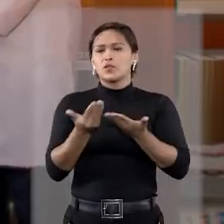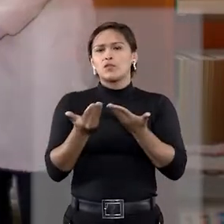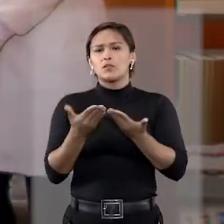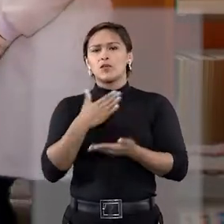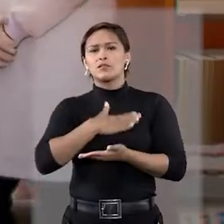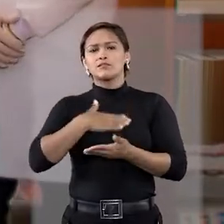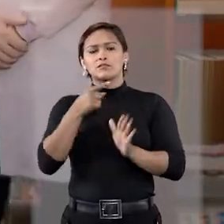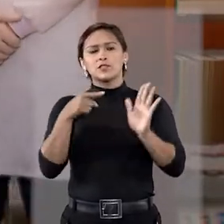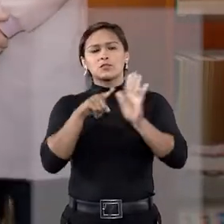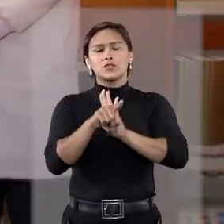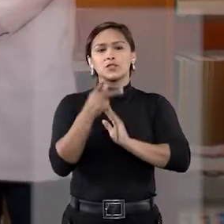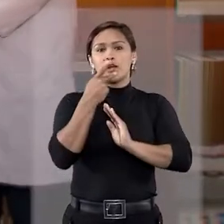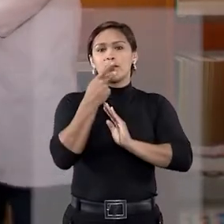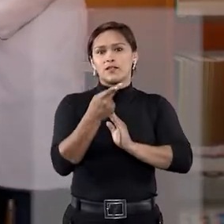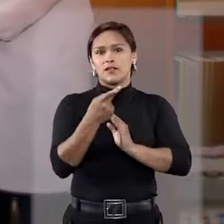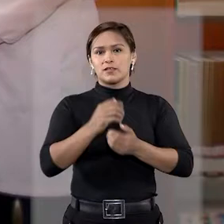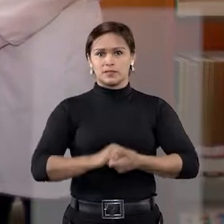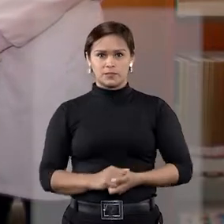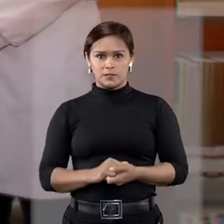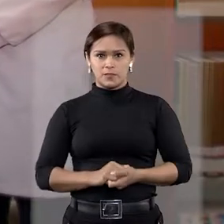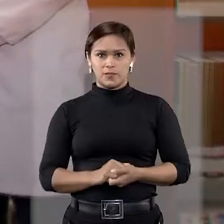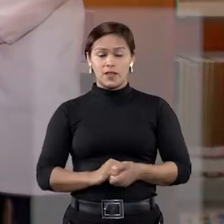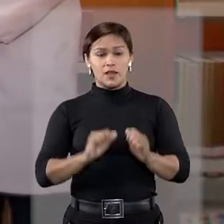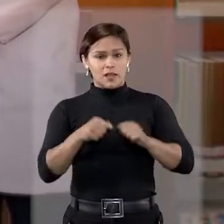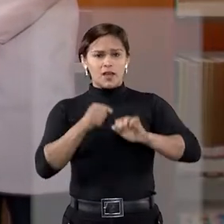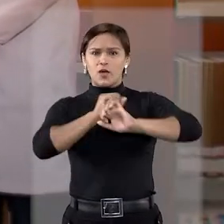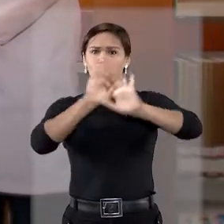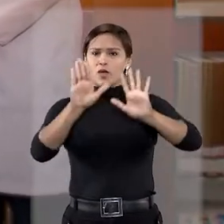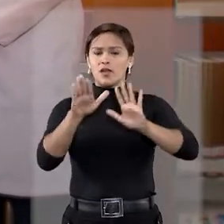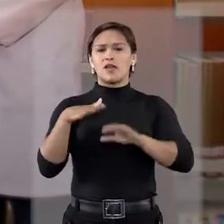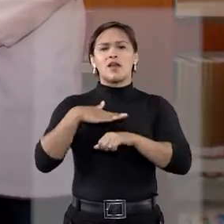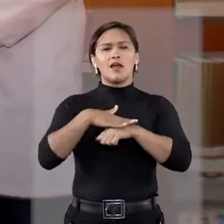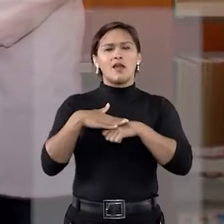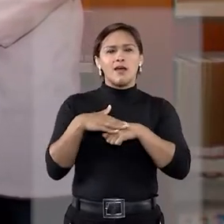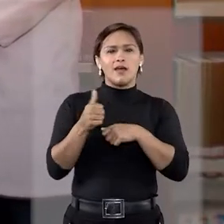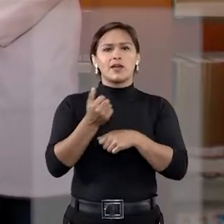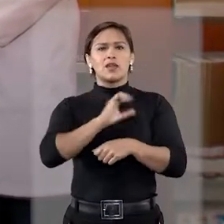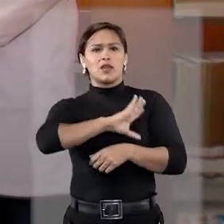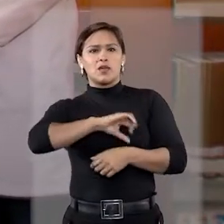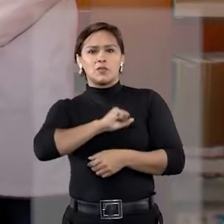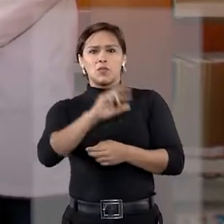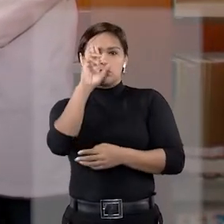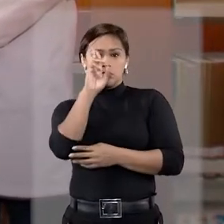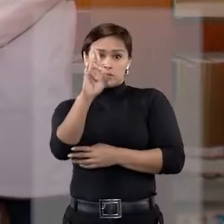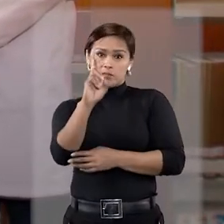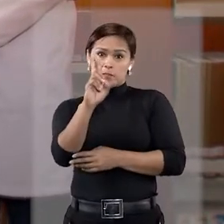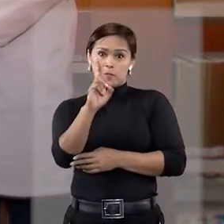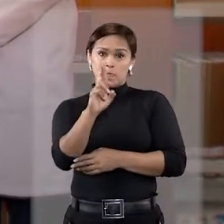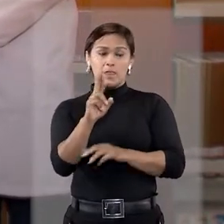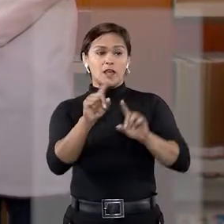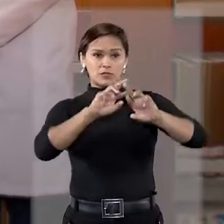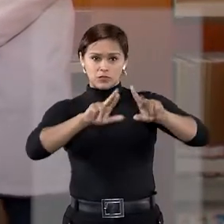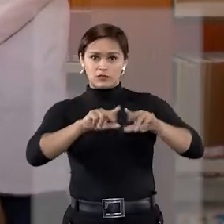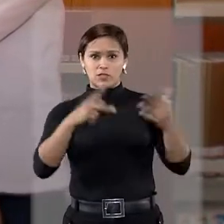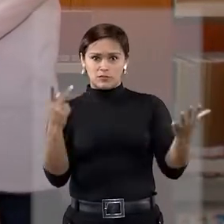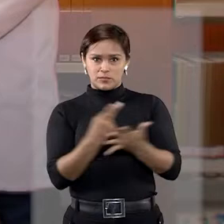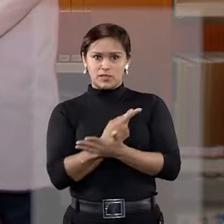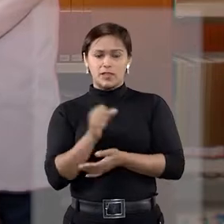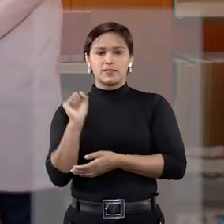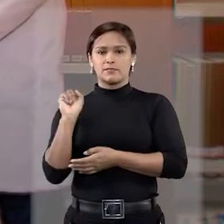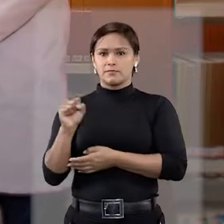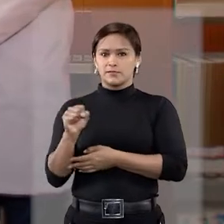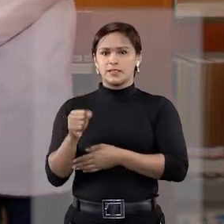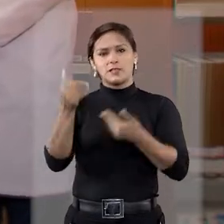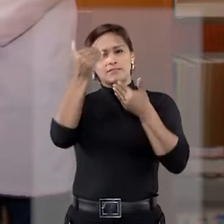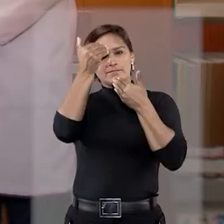Como é que você gosta que as pessoas falem contigo? Com clareza, amor, carinho, respeito. Isso faz a diferença? Com